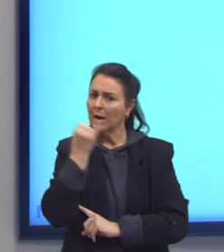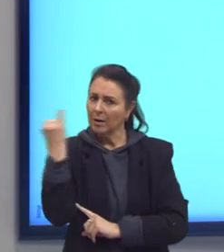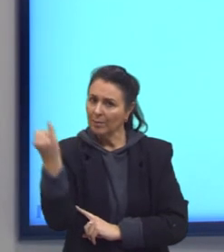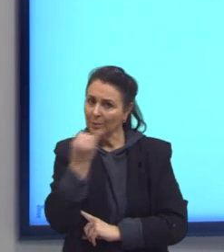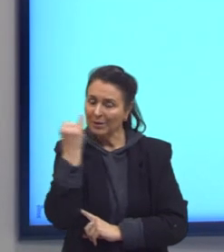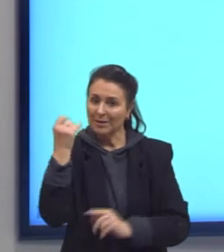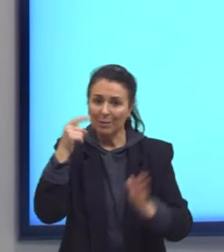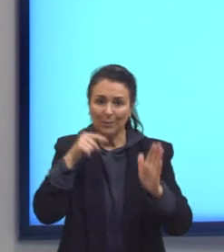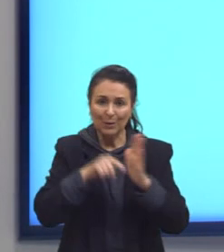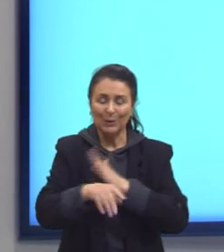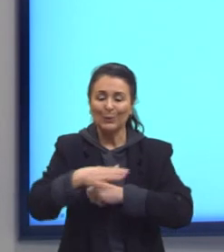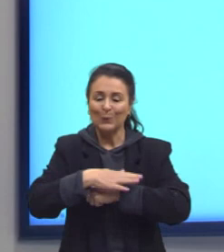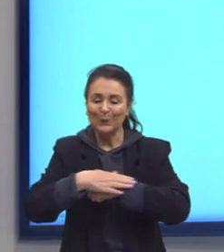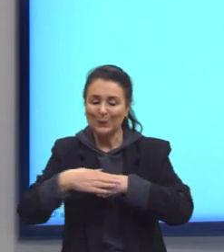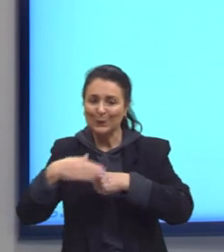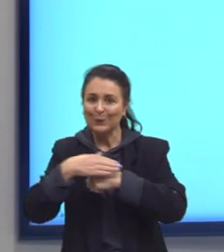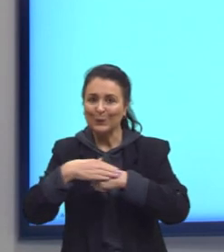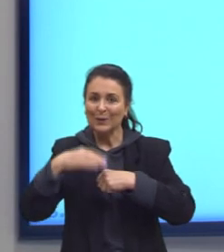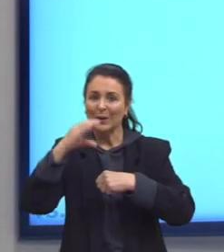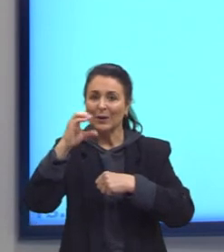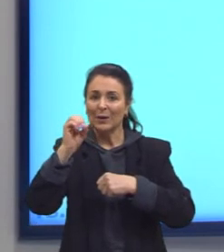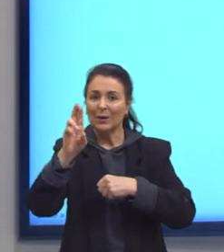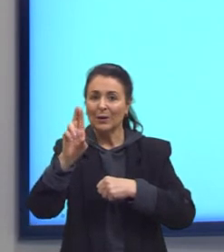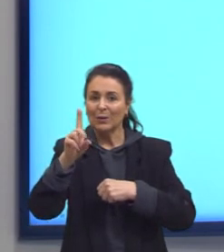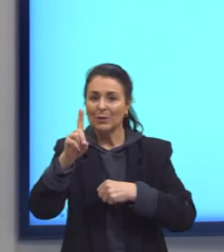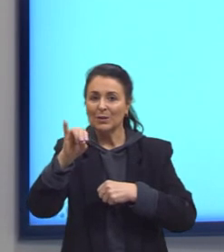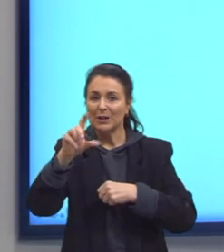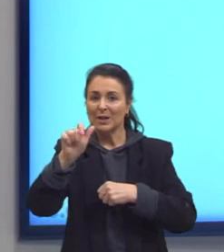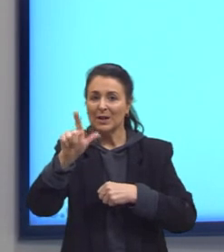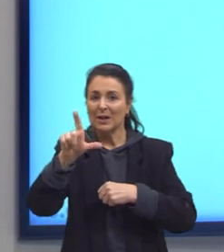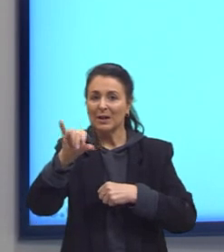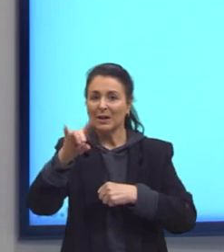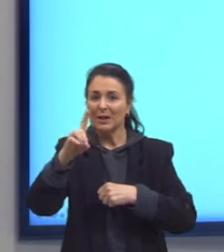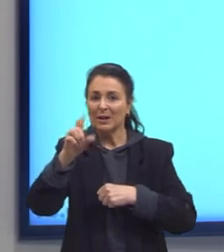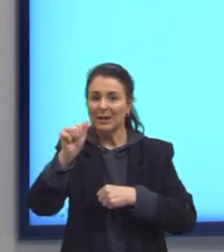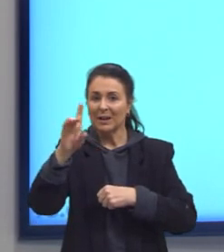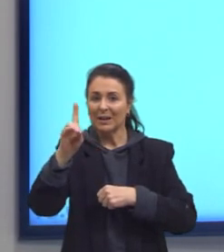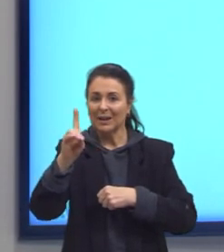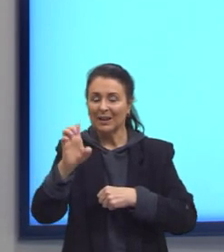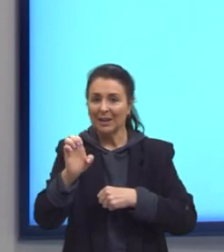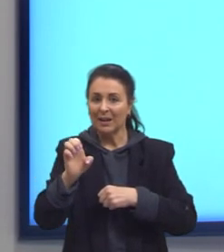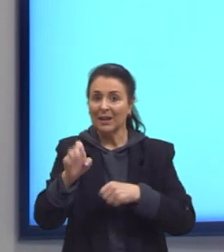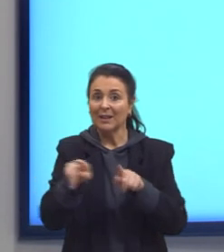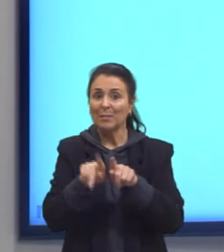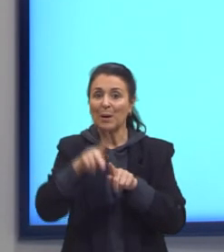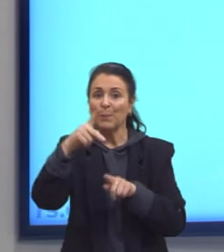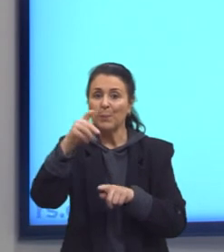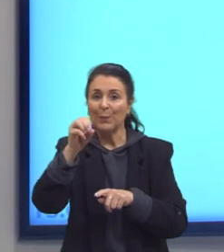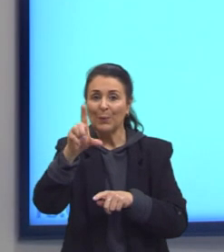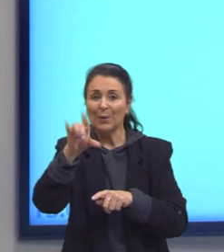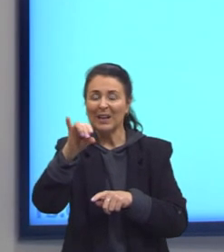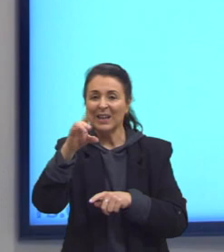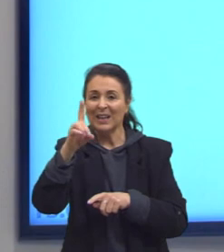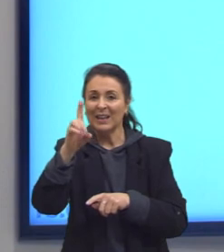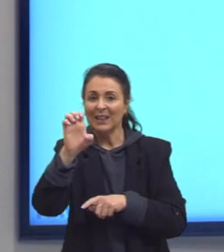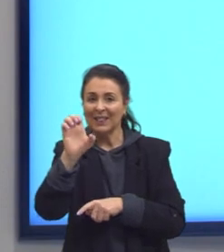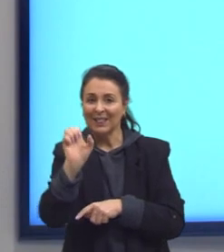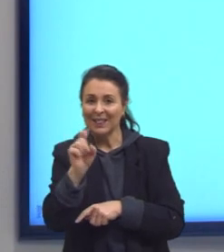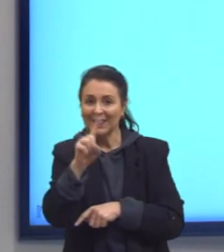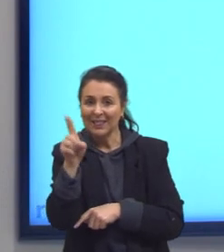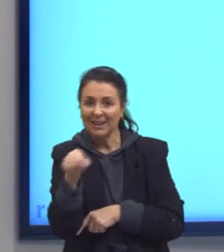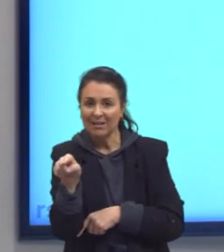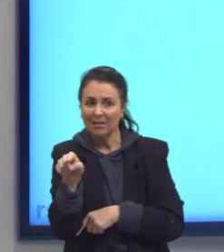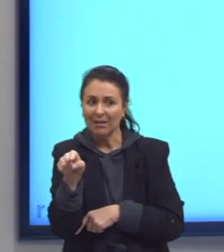Essa questão da cordialidade. Ele fala aqui, inclusive, da polidez, né? Por exemplo, no Brasil, uma atitude de polidez